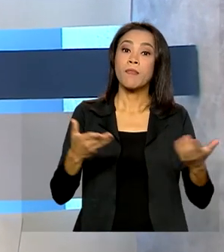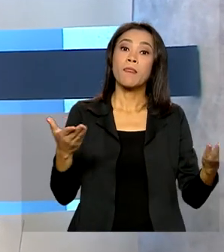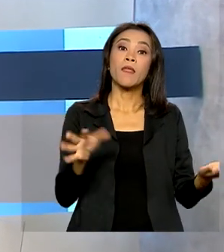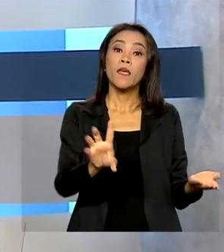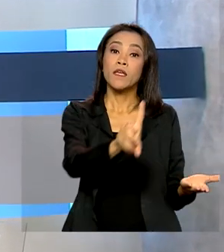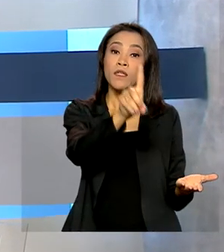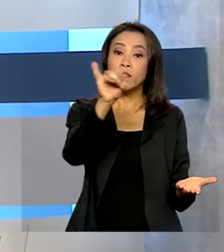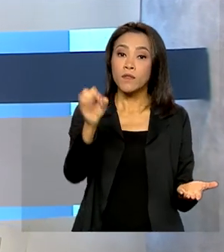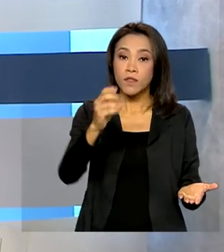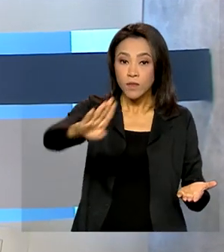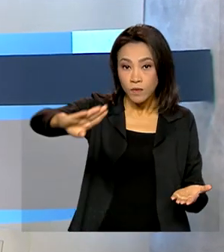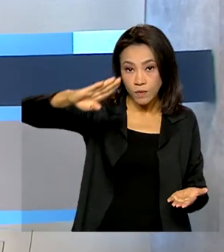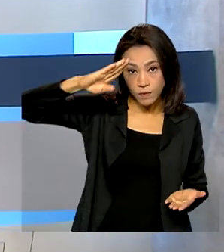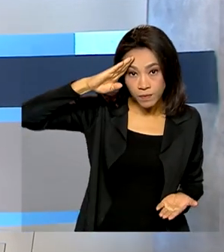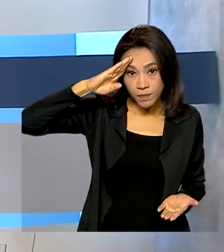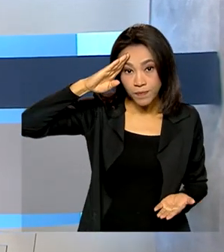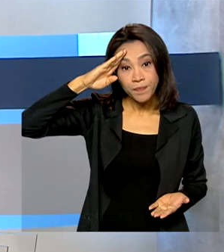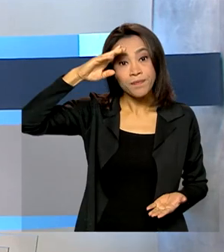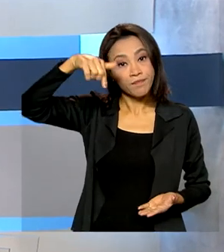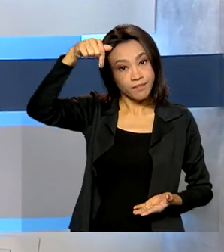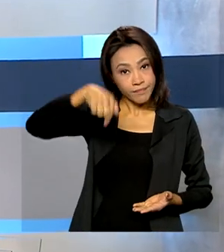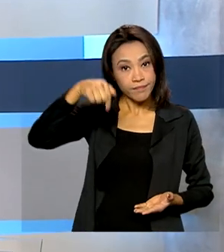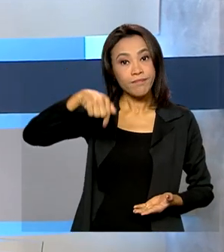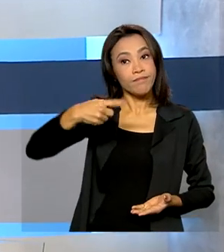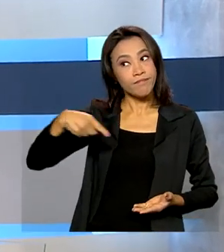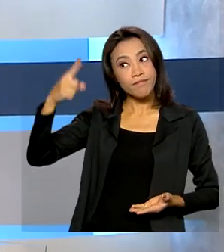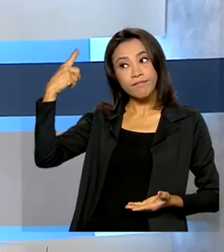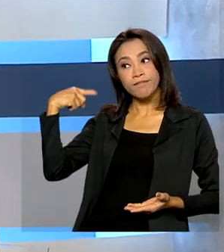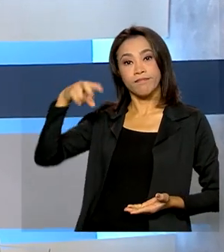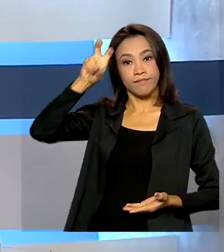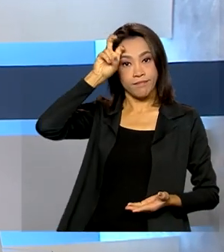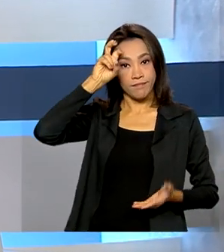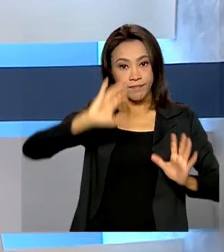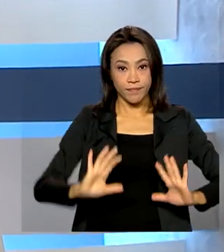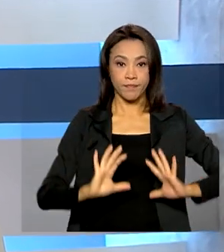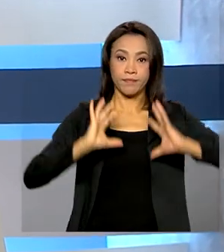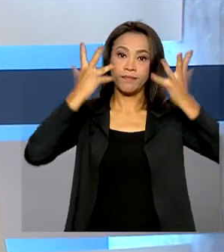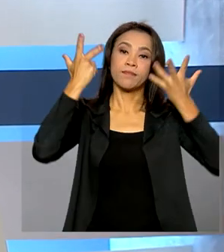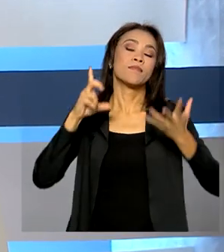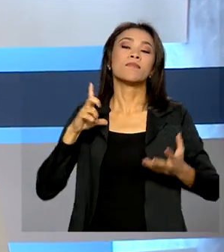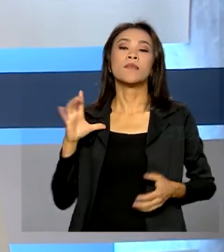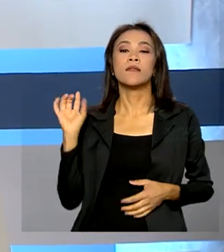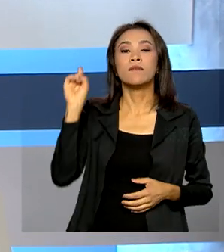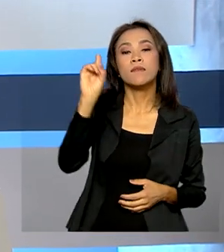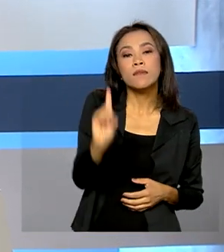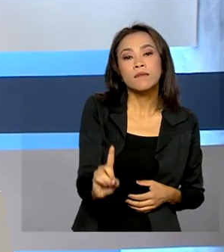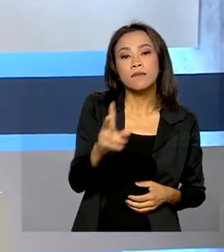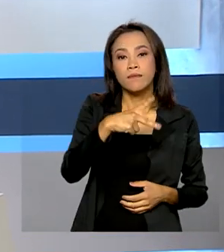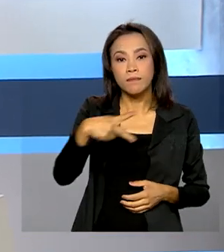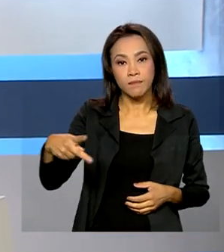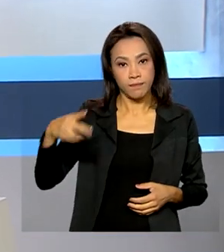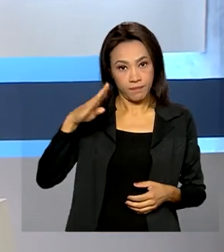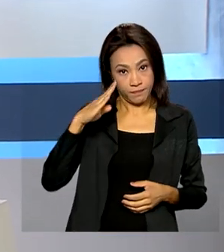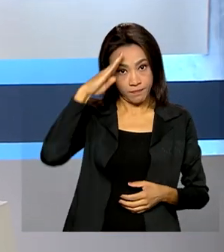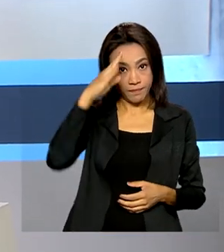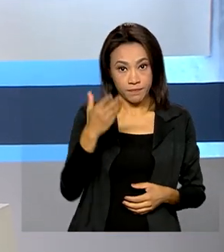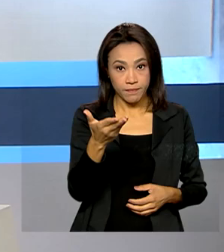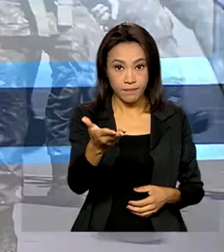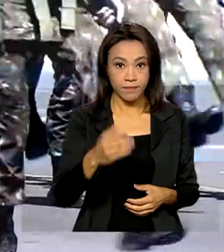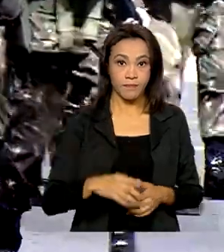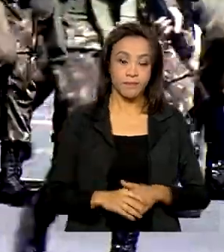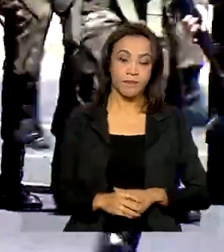Soldado foi comemorado nessa quinta-feira em cerimônia que contou com a participação do presidente Jair Bolsonaro.